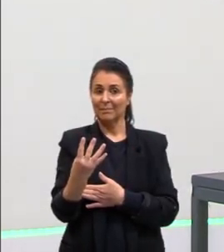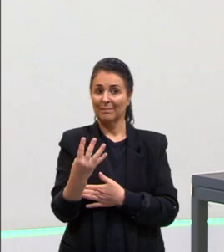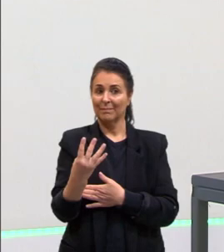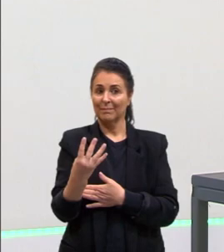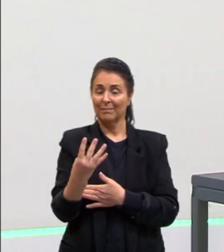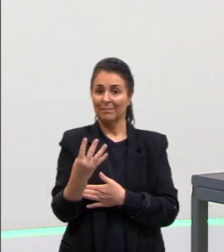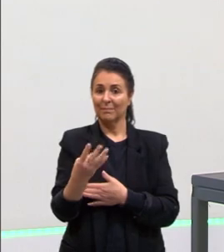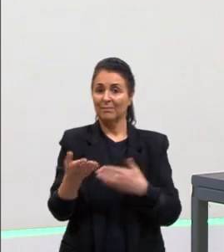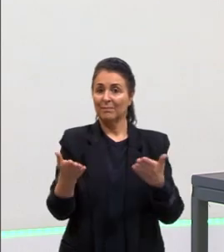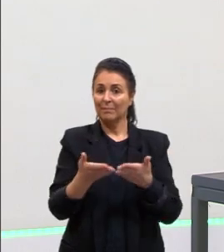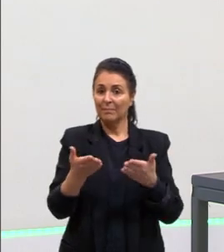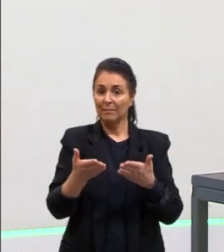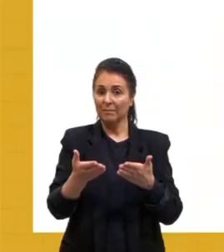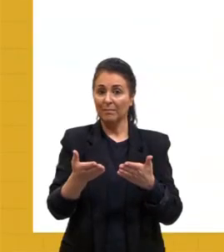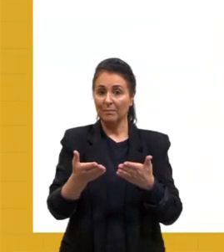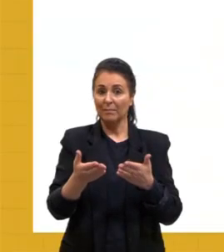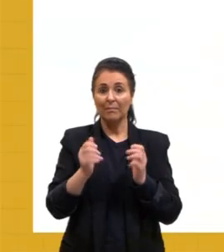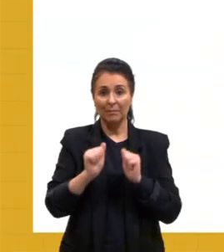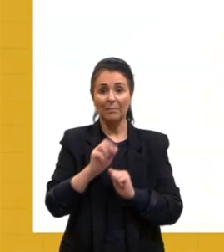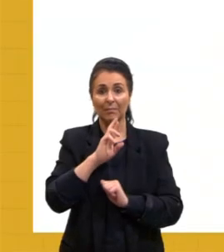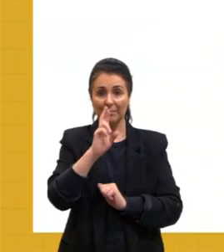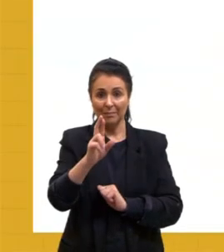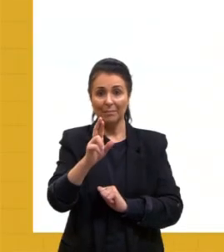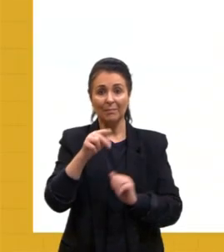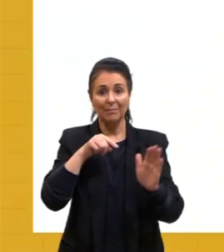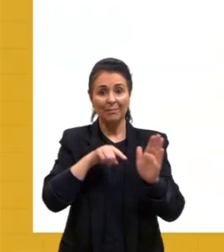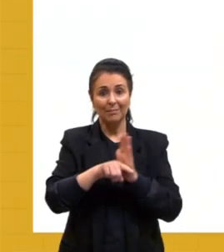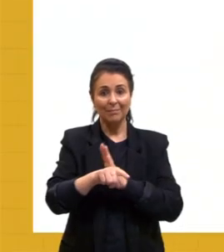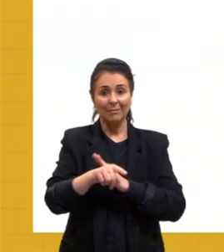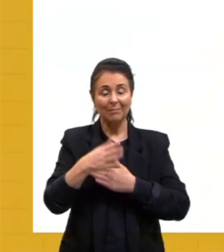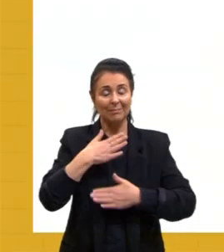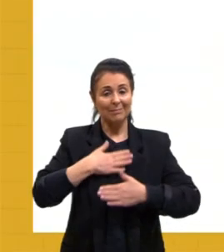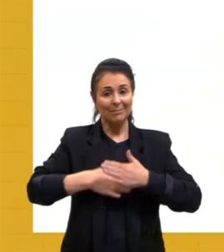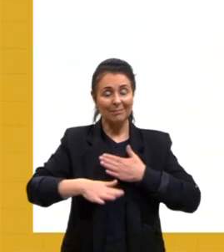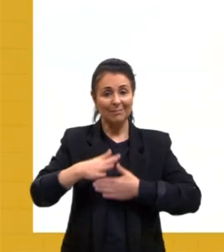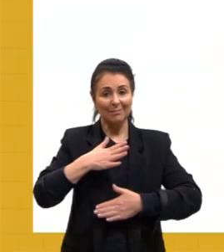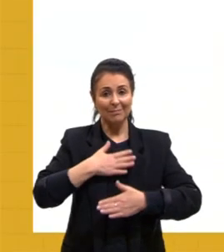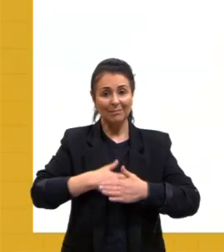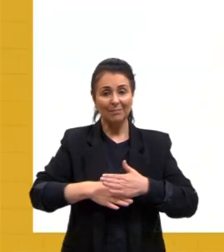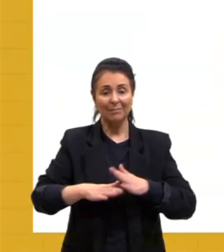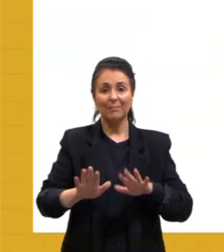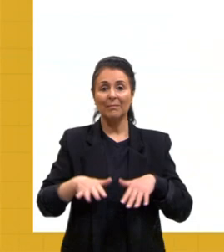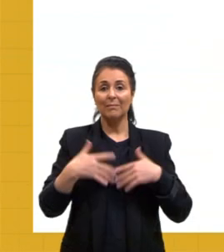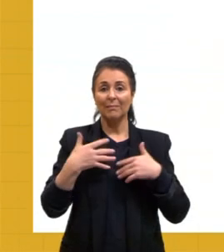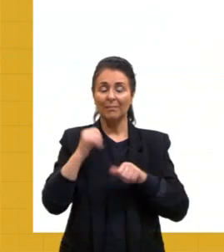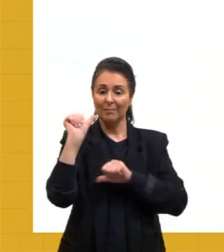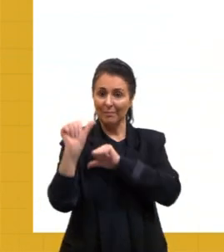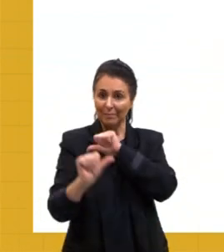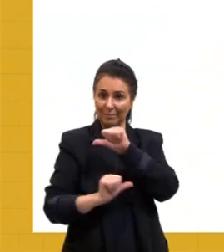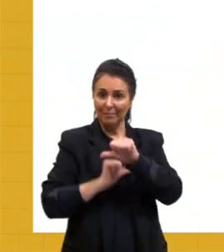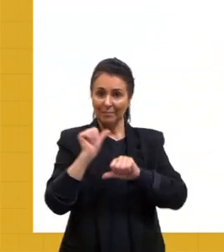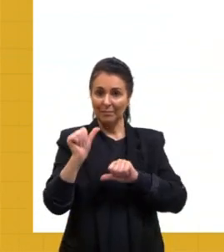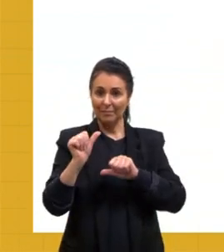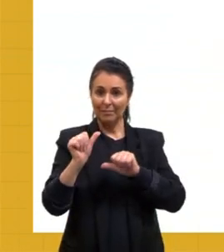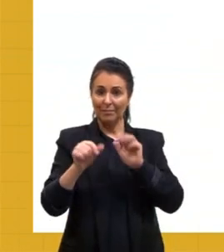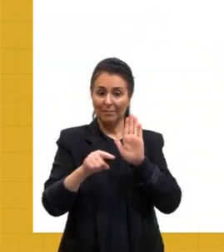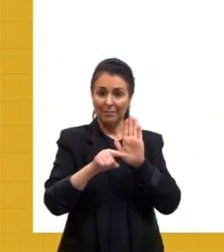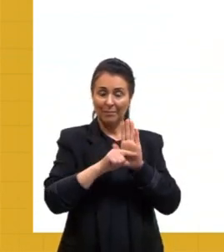Agora, vocês podem responder a questão bem tranquilamente. qual mutação produzirá a menor proteína?